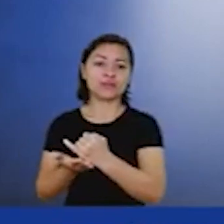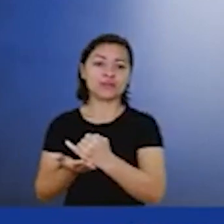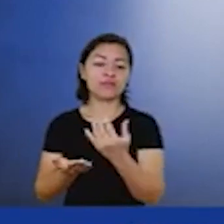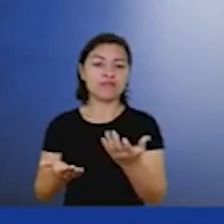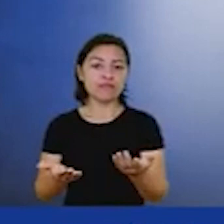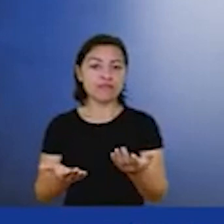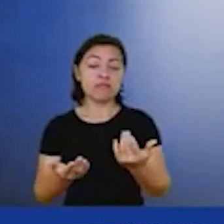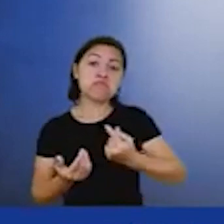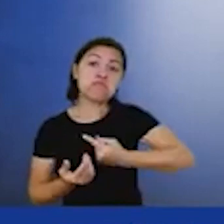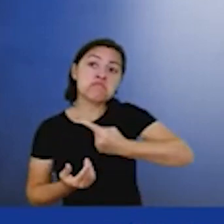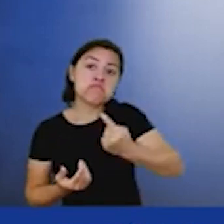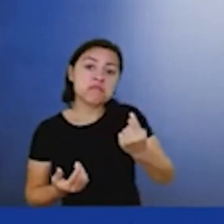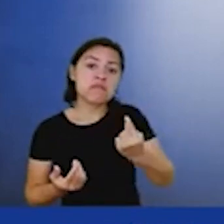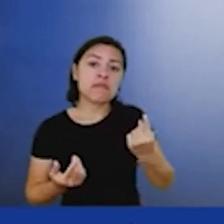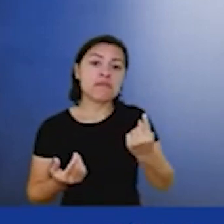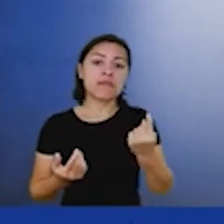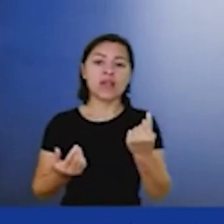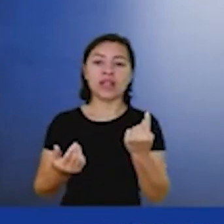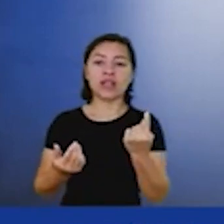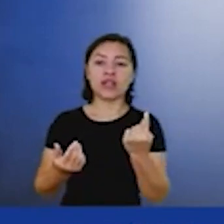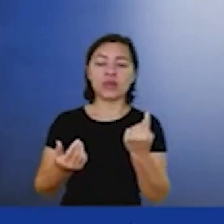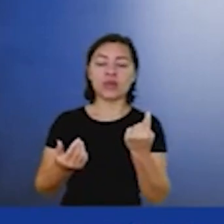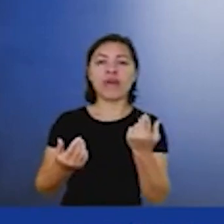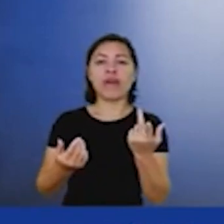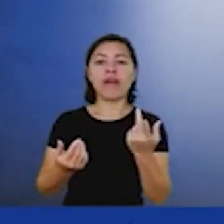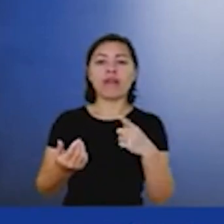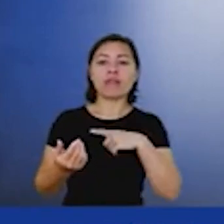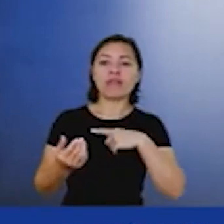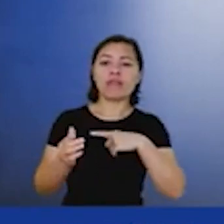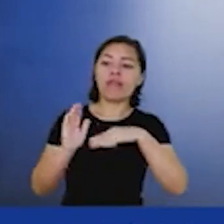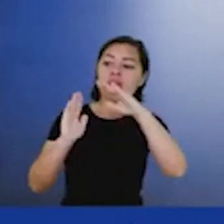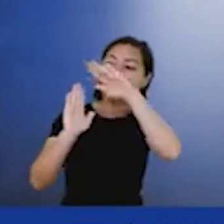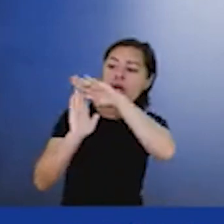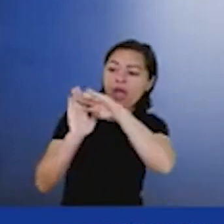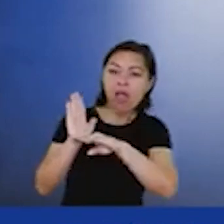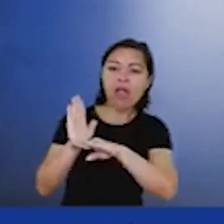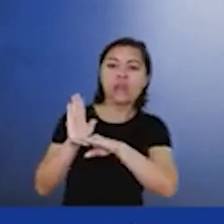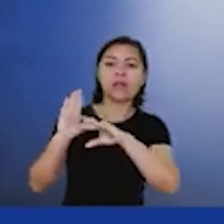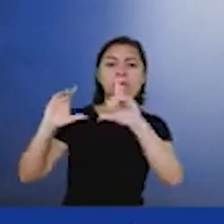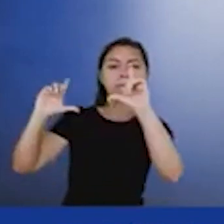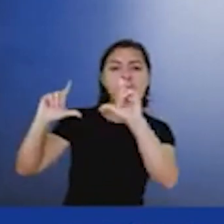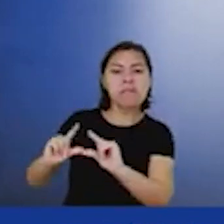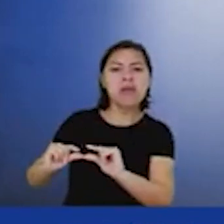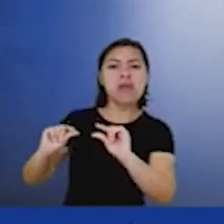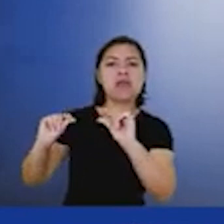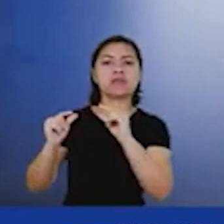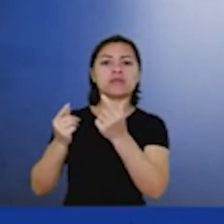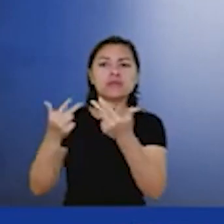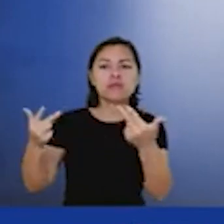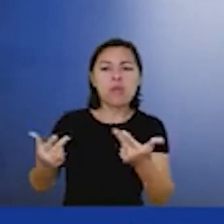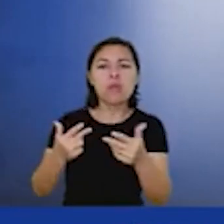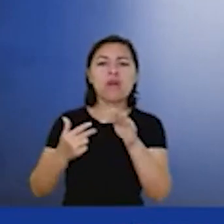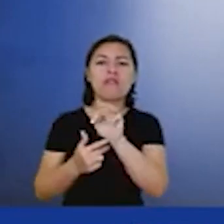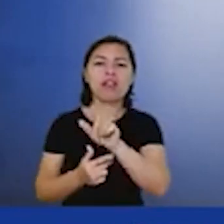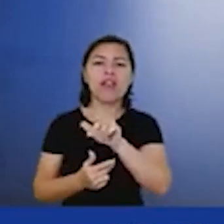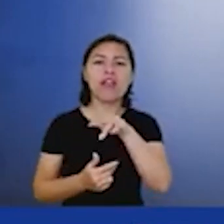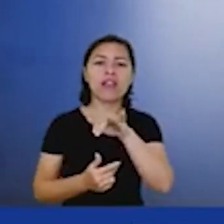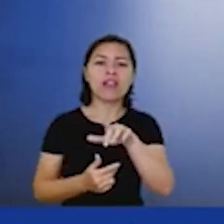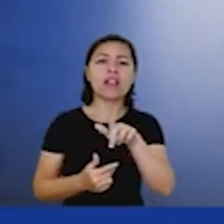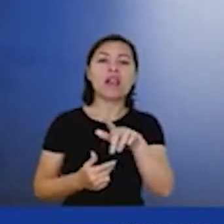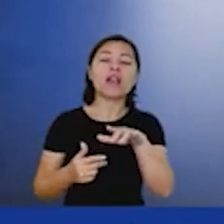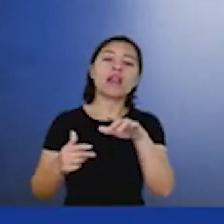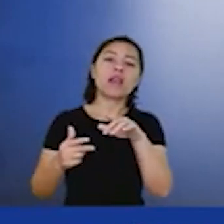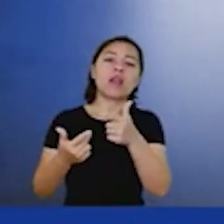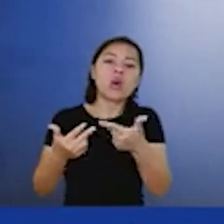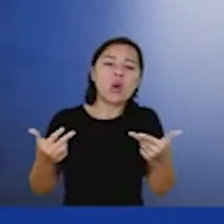questão da redução de emissões fugitivas, na busca de alternativas para a questão de flaring, essas coisas assim. No